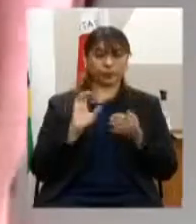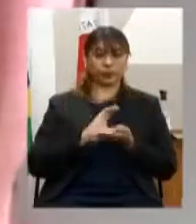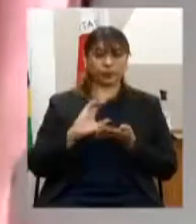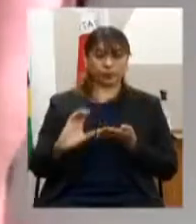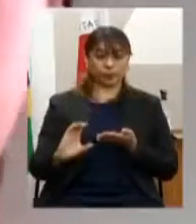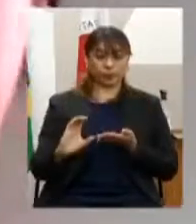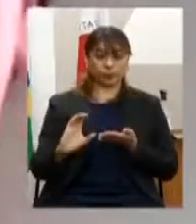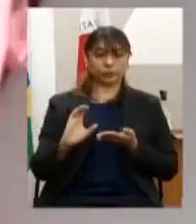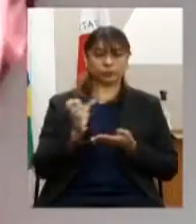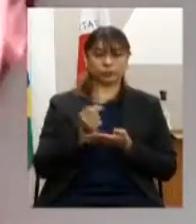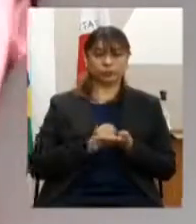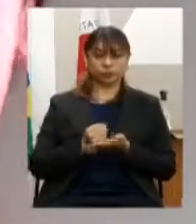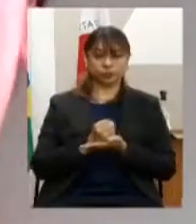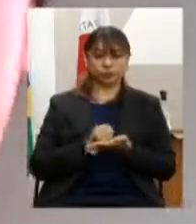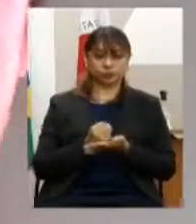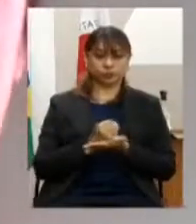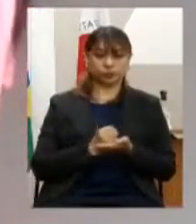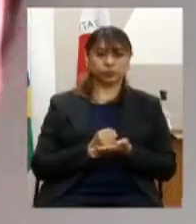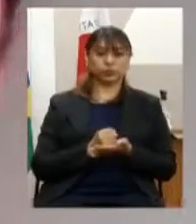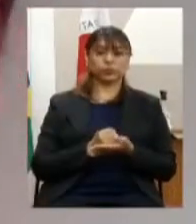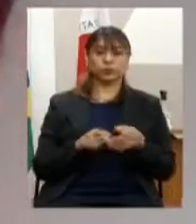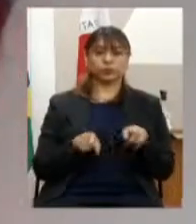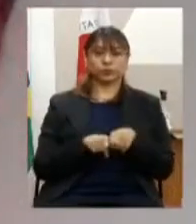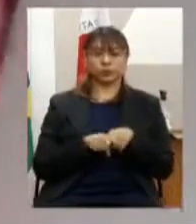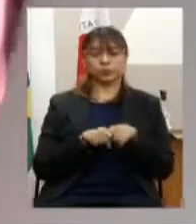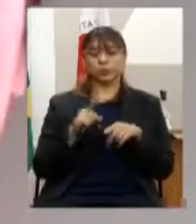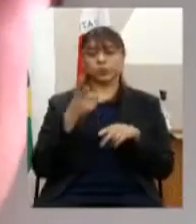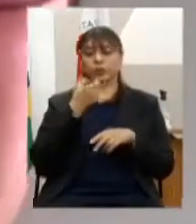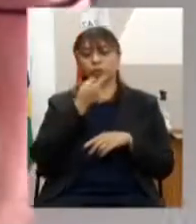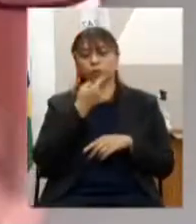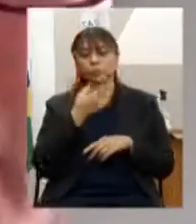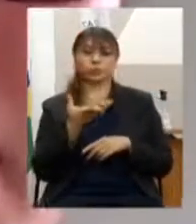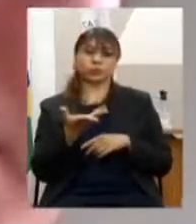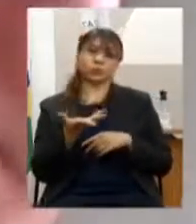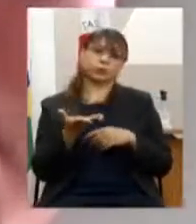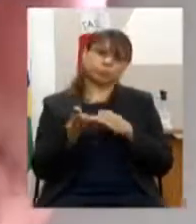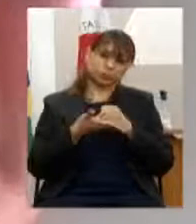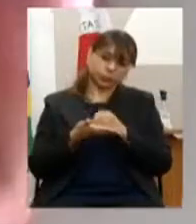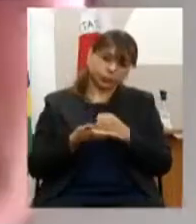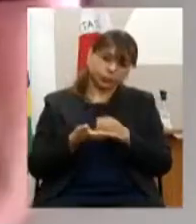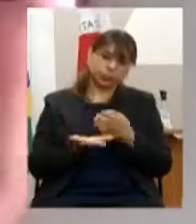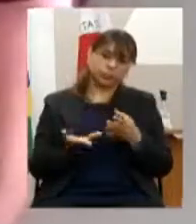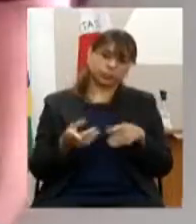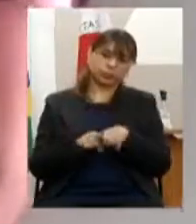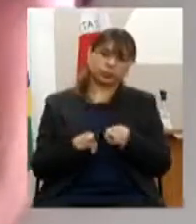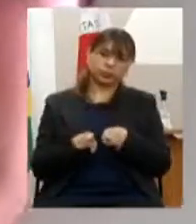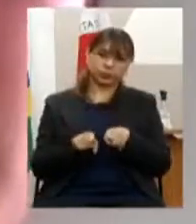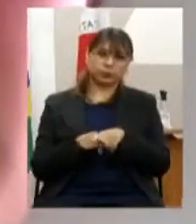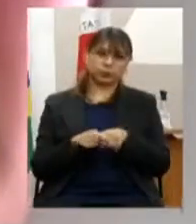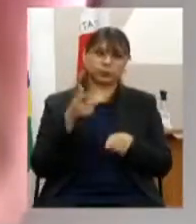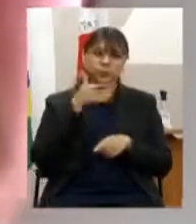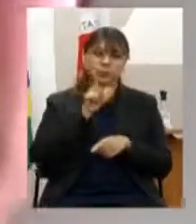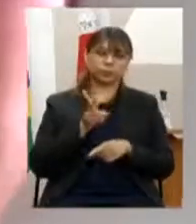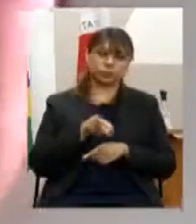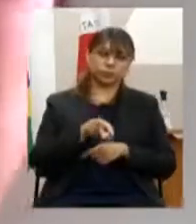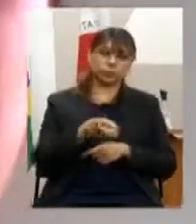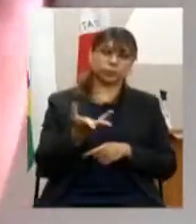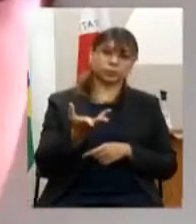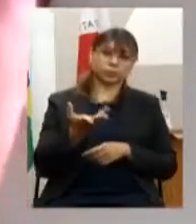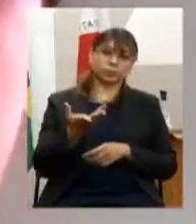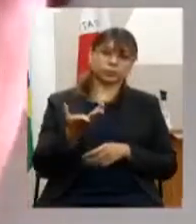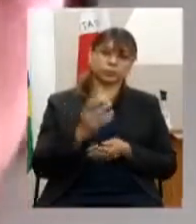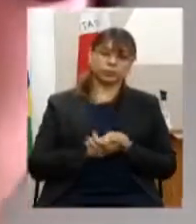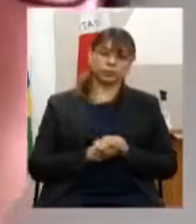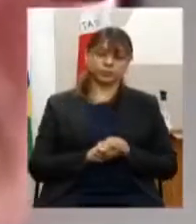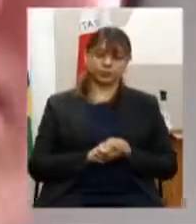contrapartida estadual para os medicamentos básicos e recomendar a adoção de providências para que se mantenha regularidade no CEPAS